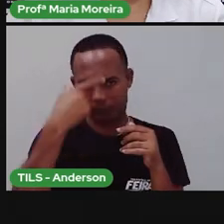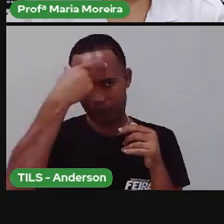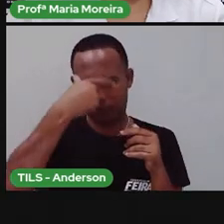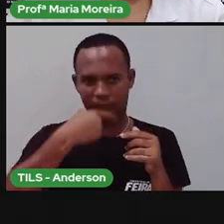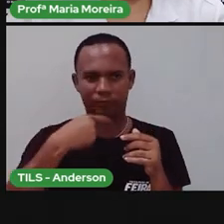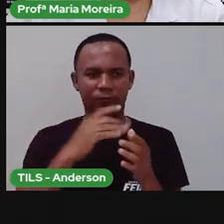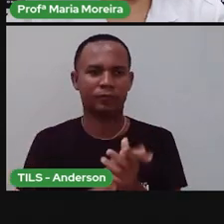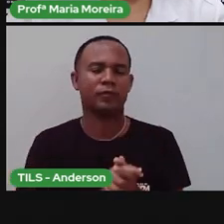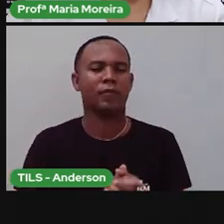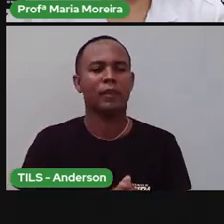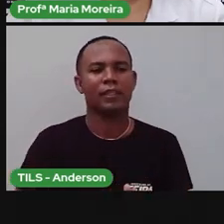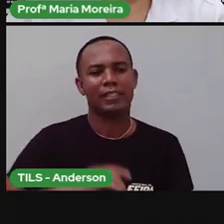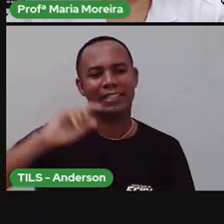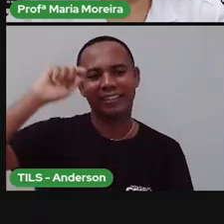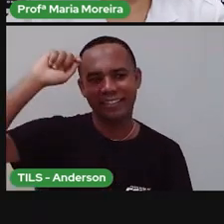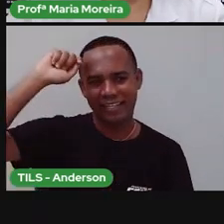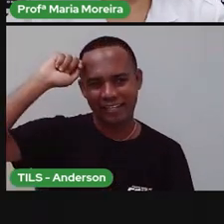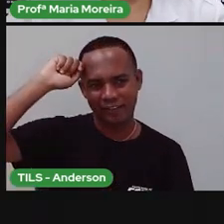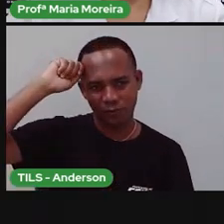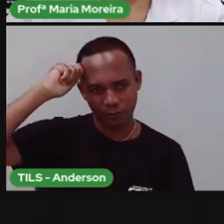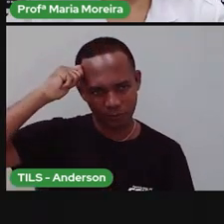Anderson? Você se definir como, Anderson?